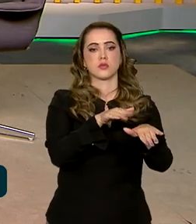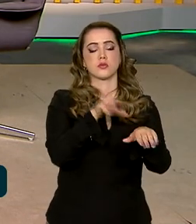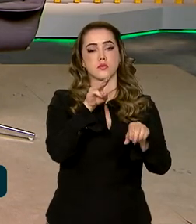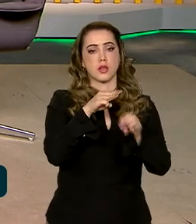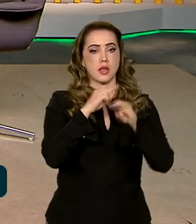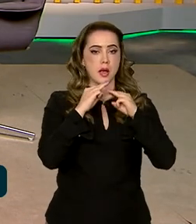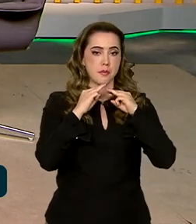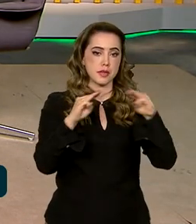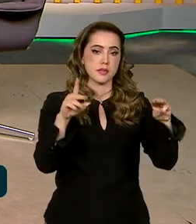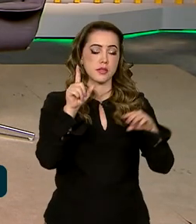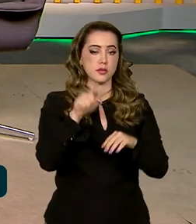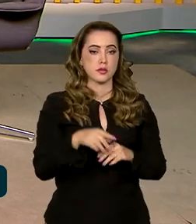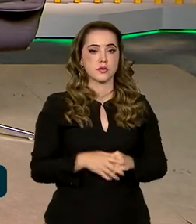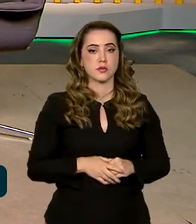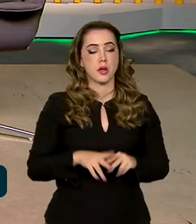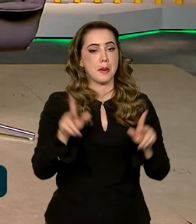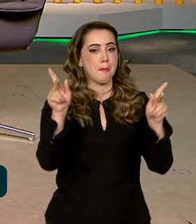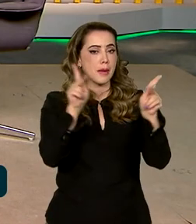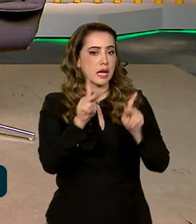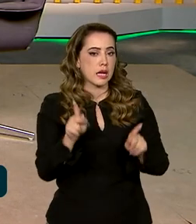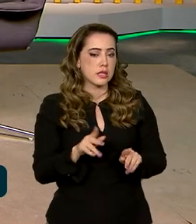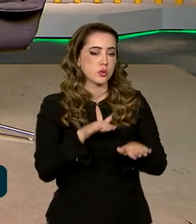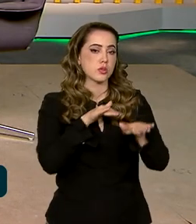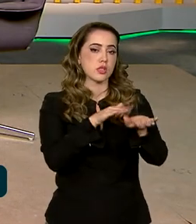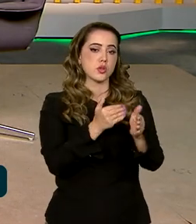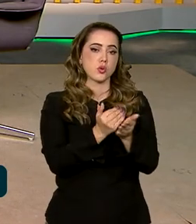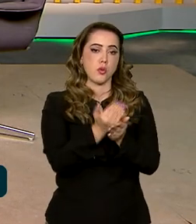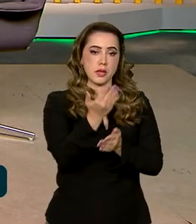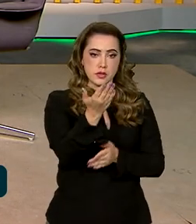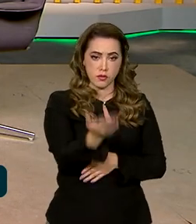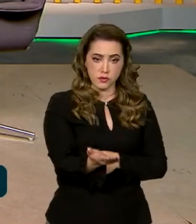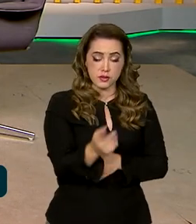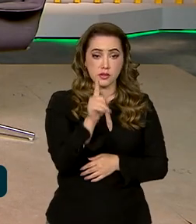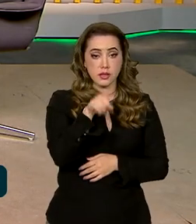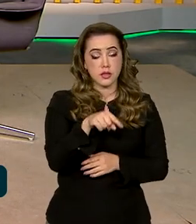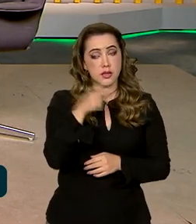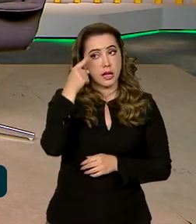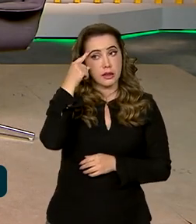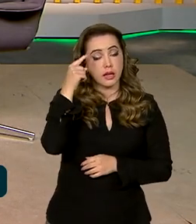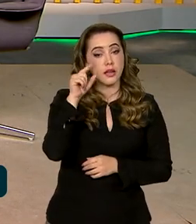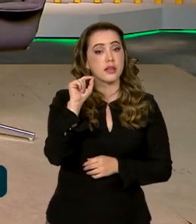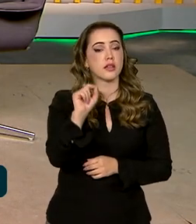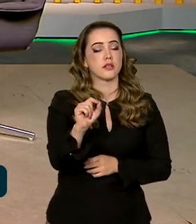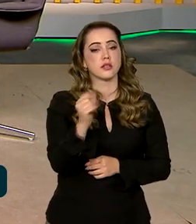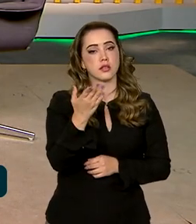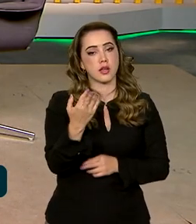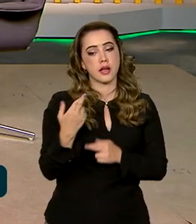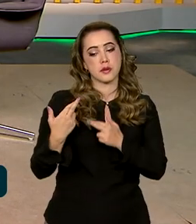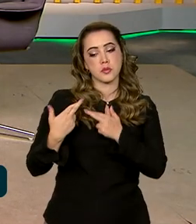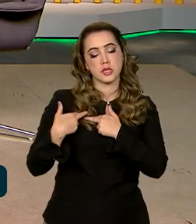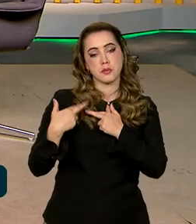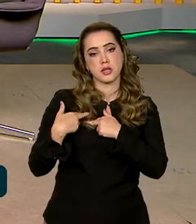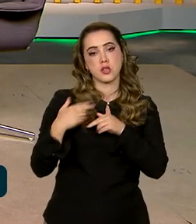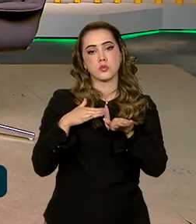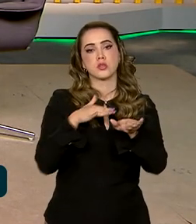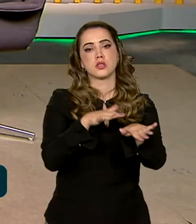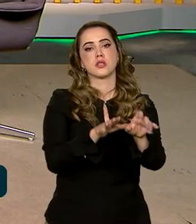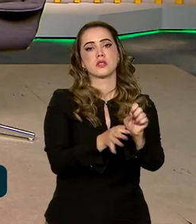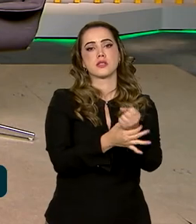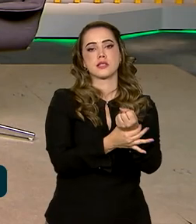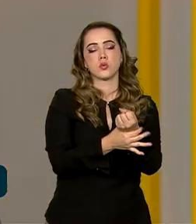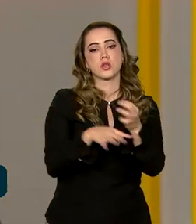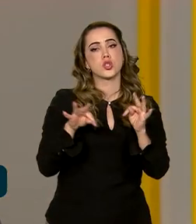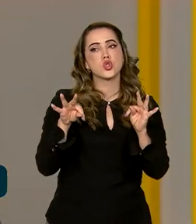mensagem escolhida foi, Paz no Trânsito, começa com você, que quer dar a seguinte ideia, a ideia de que a responsabilidade por um trânsito seguro é